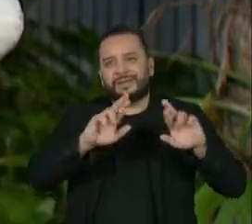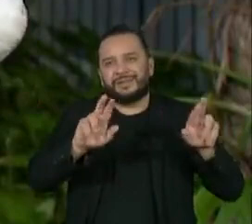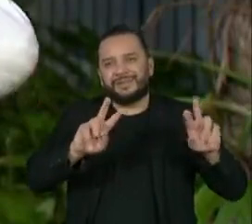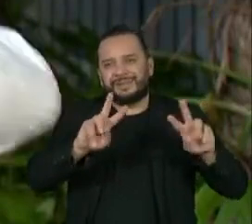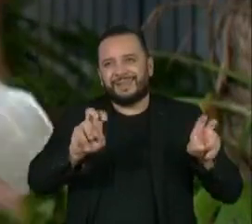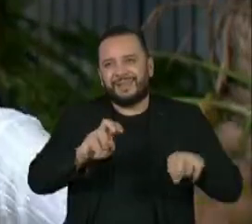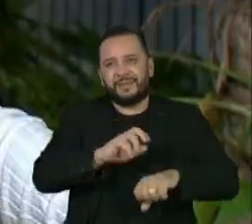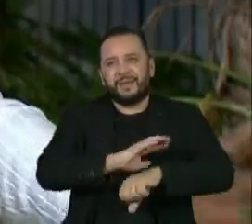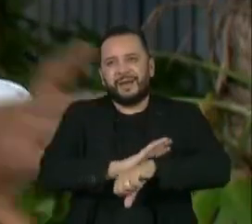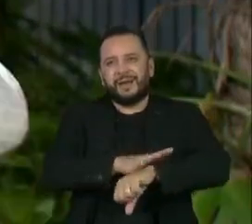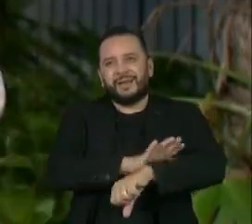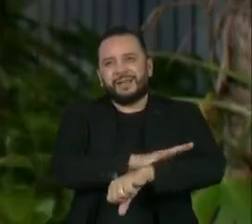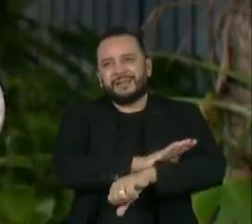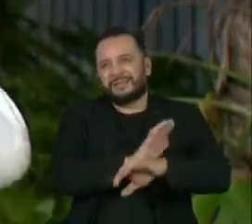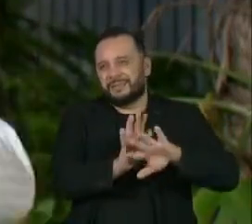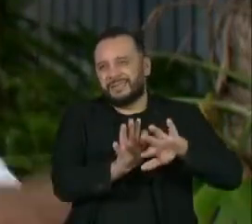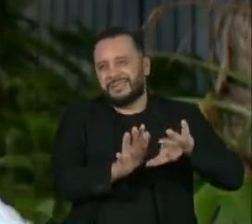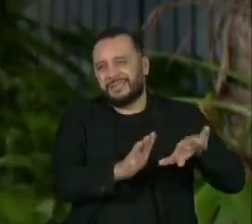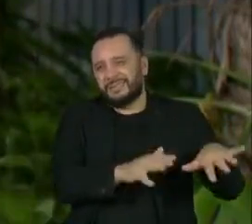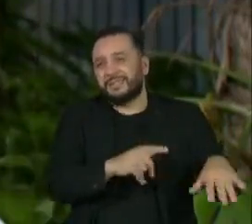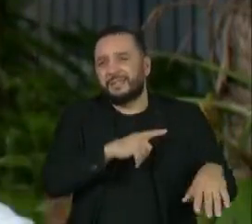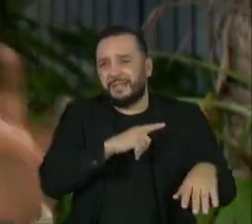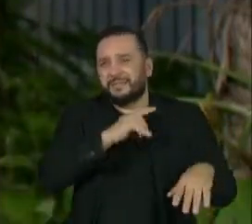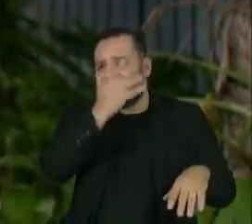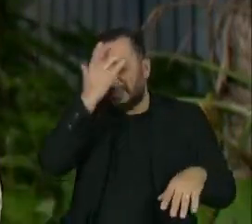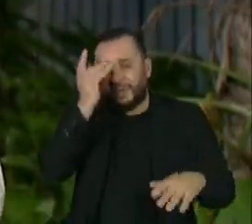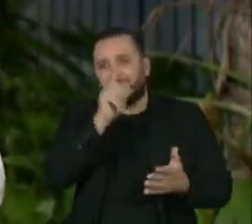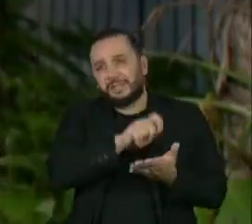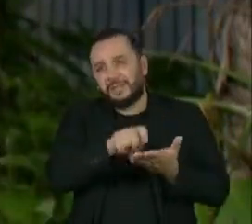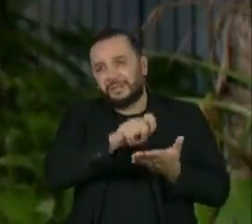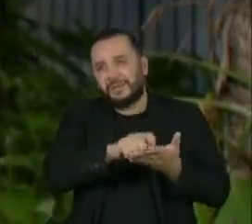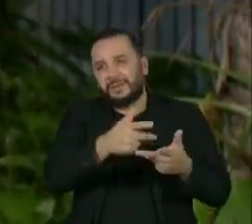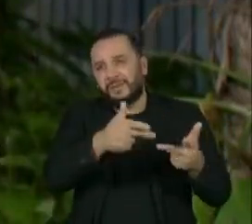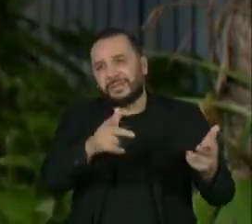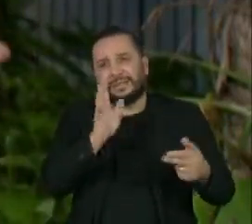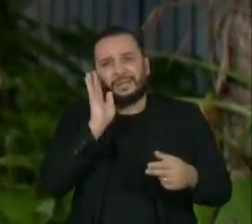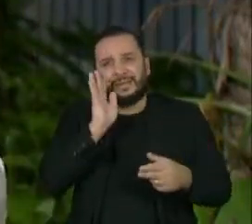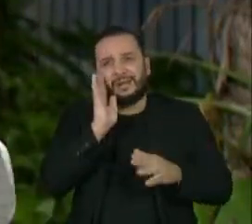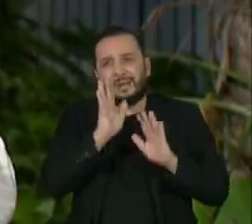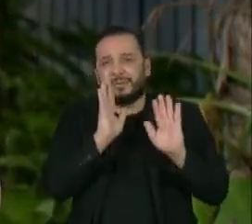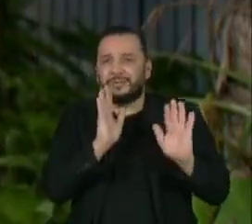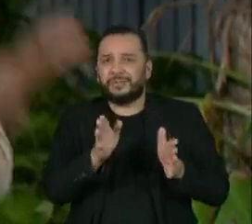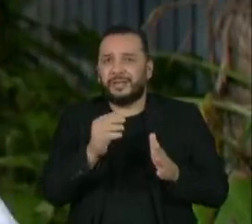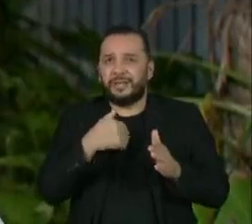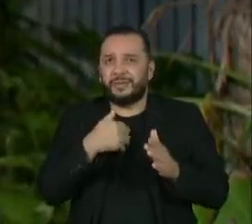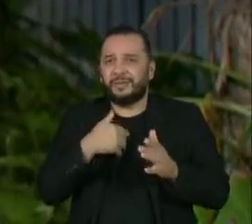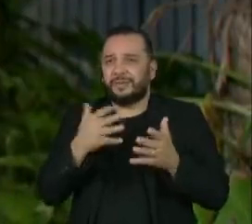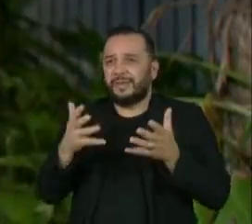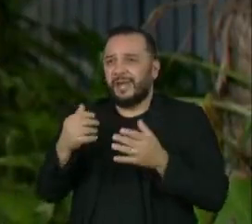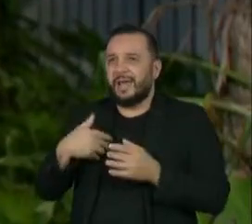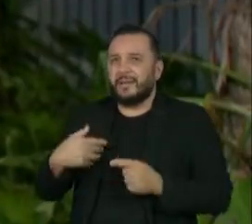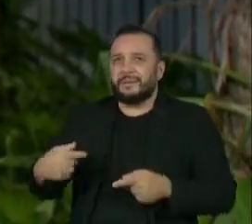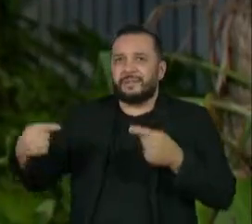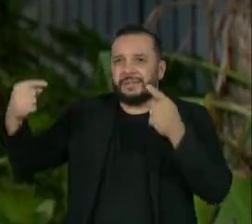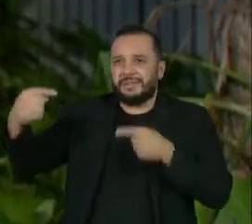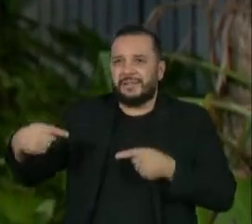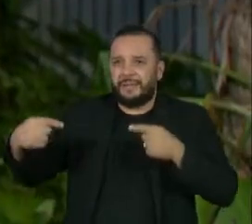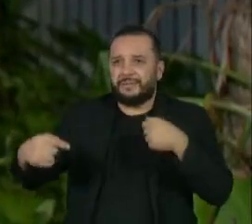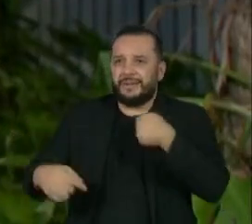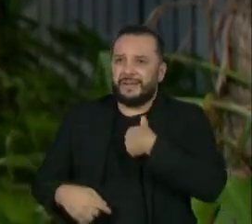território, tem muita gente escrevendo, escrevendo coisas legais. Eu gostaria de me desafiar